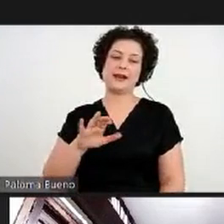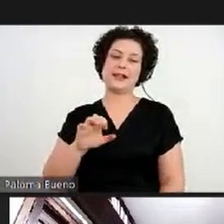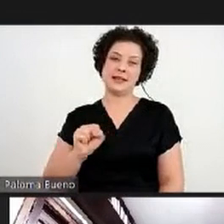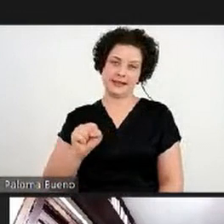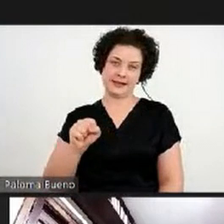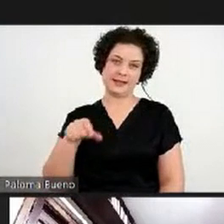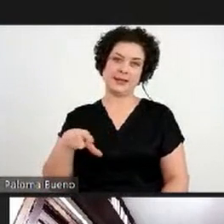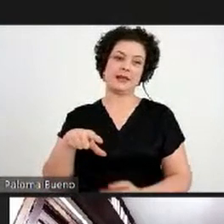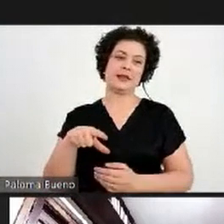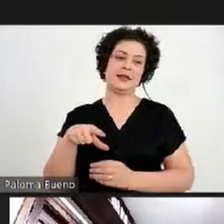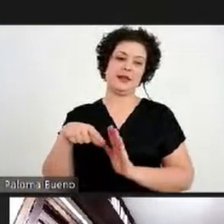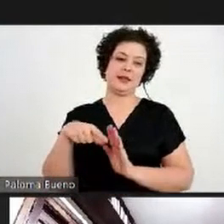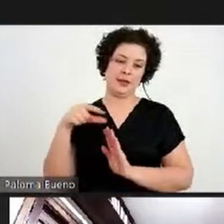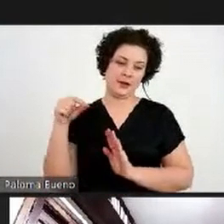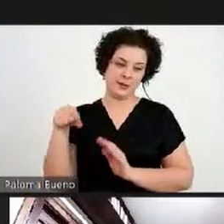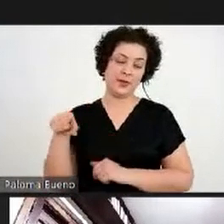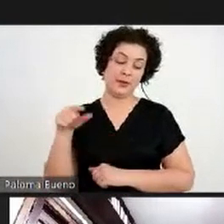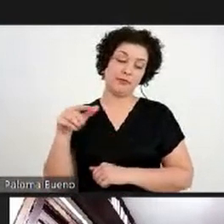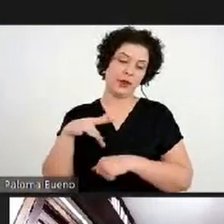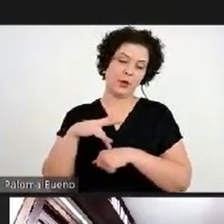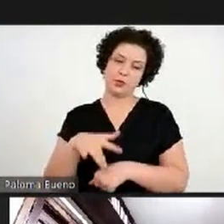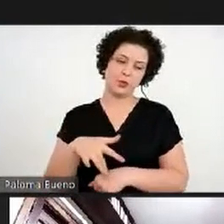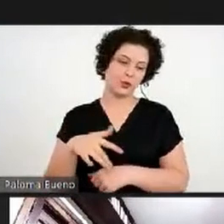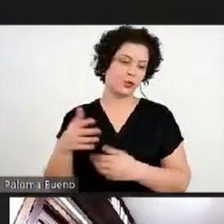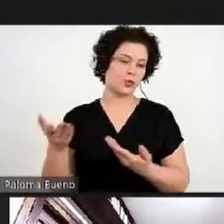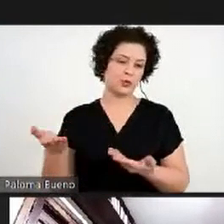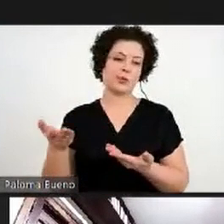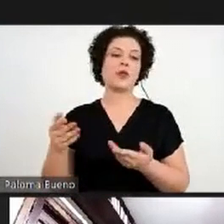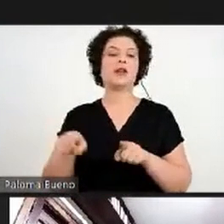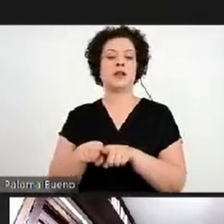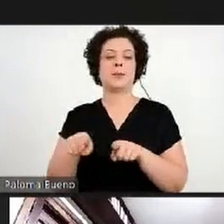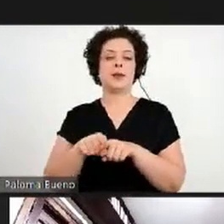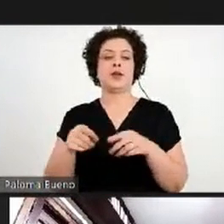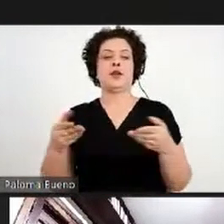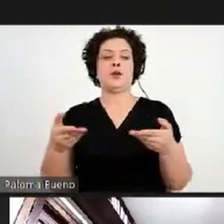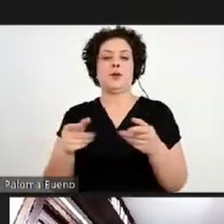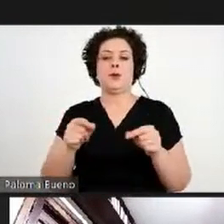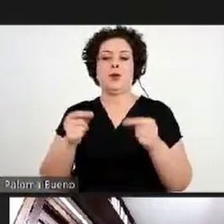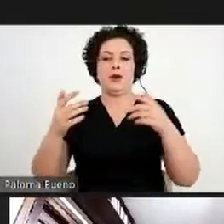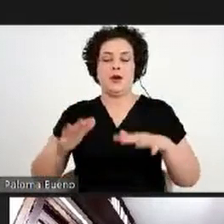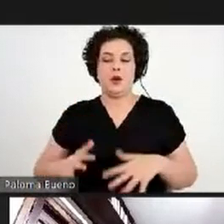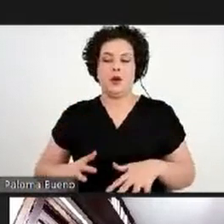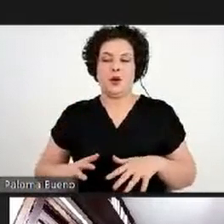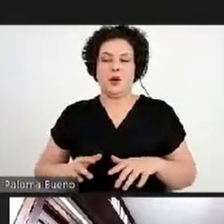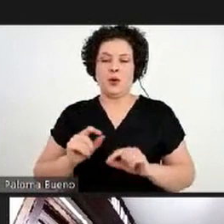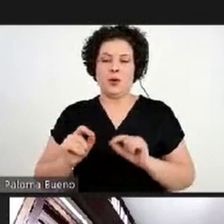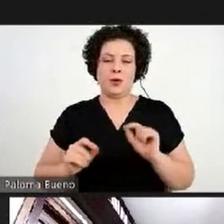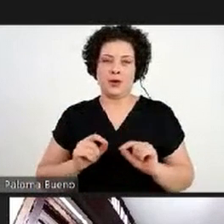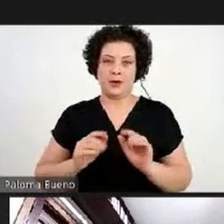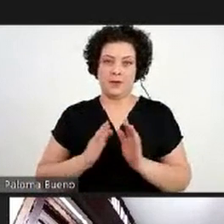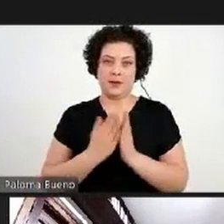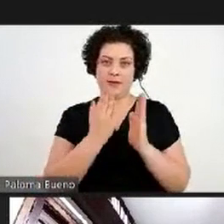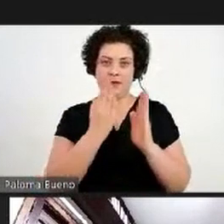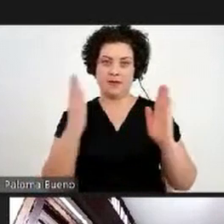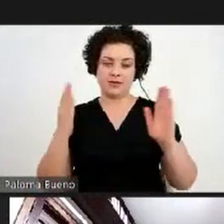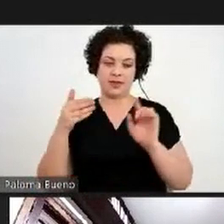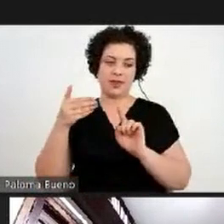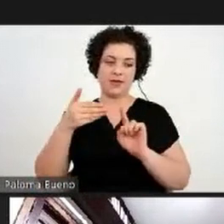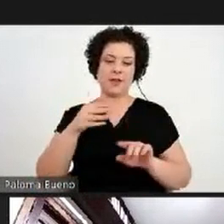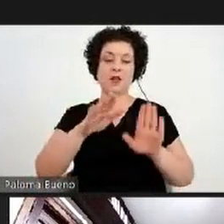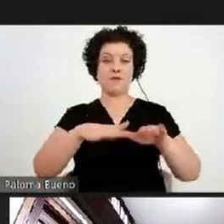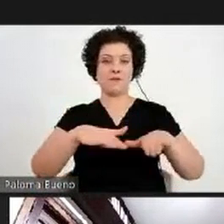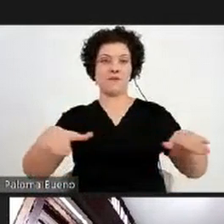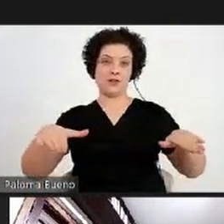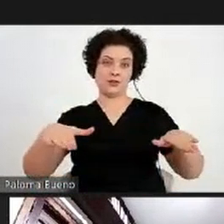é um absurdo, e também a gente vive atualmente um desmonte da Biblioteca de Referência Infantil,